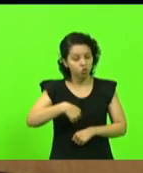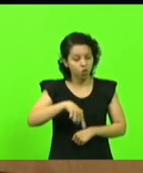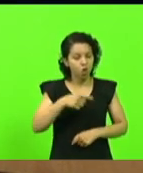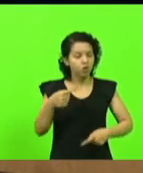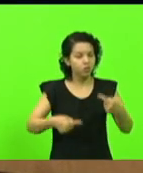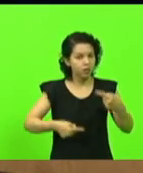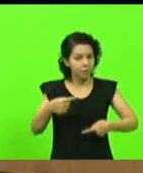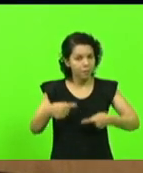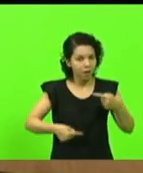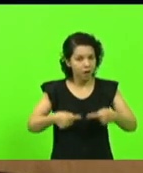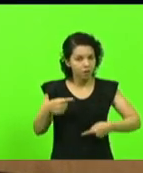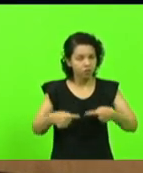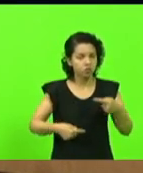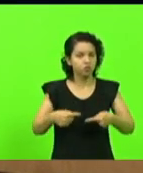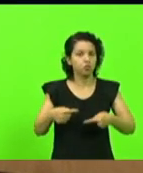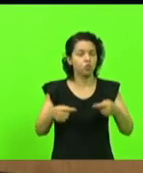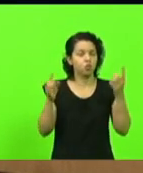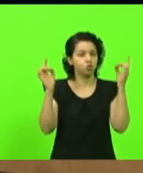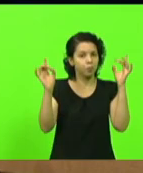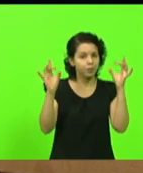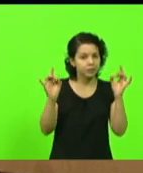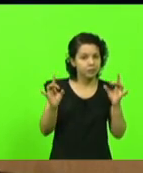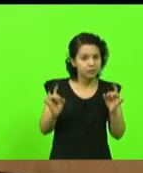com especialistas